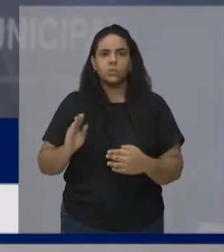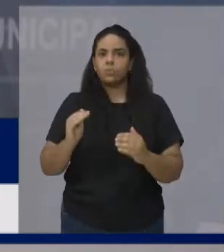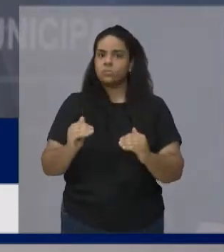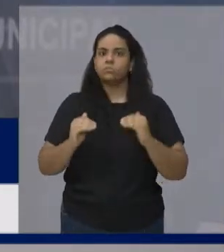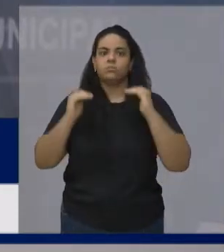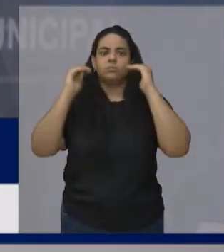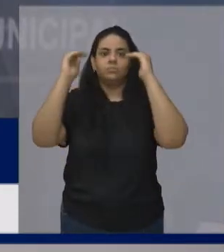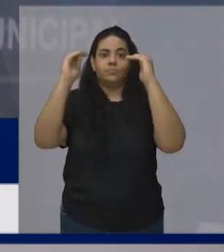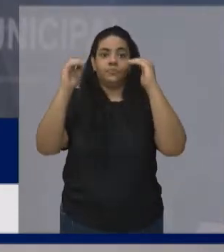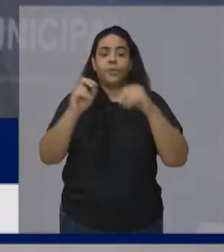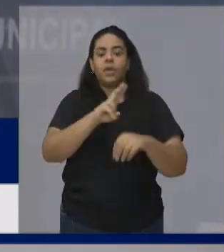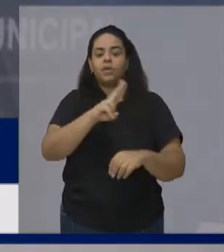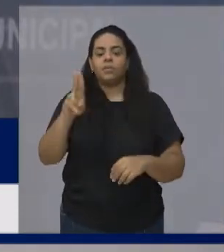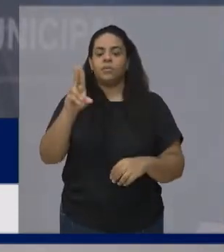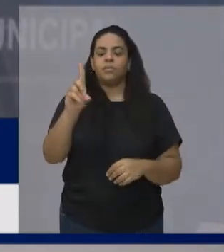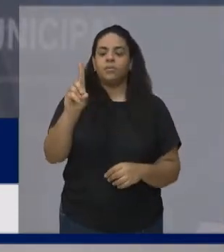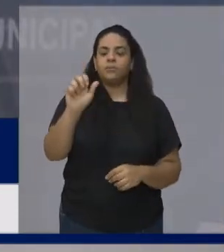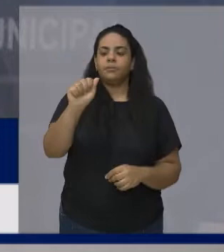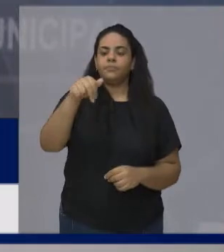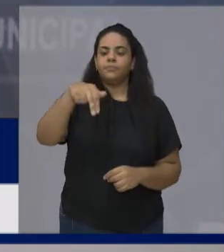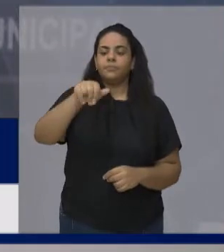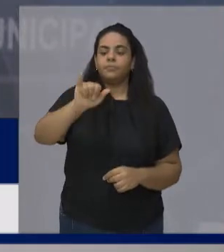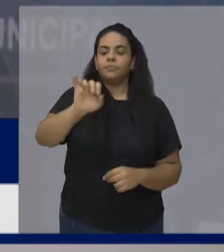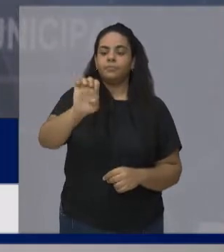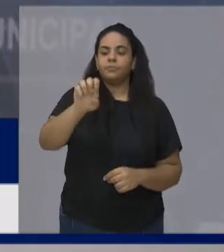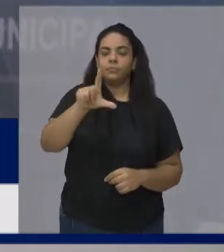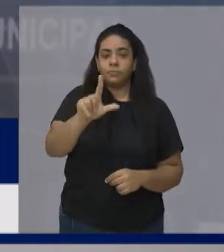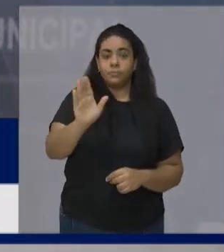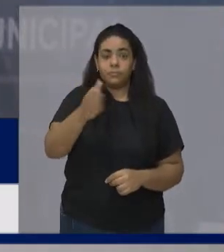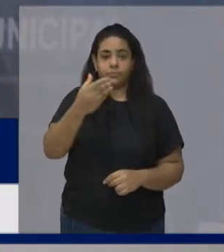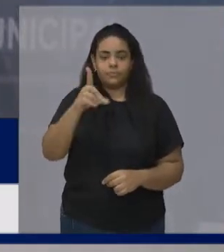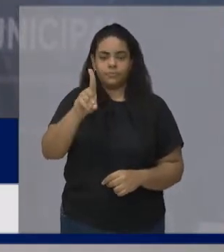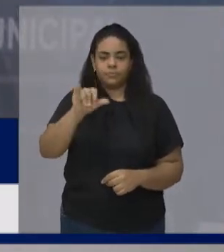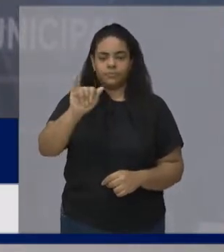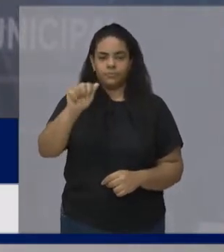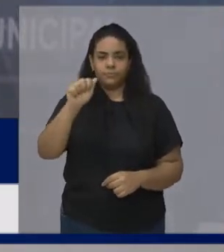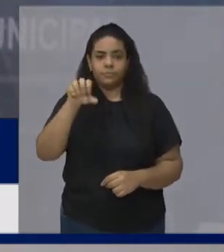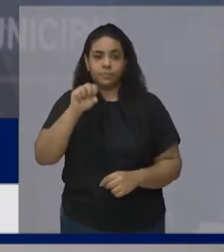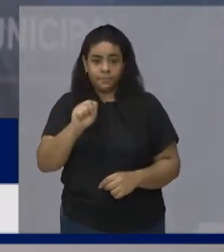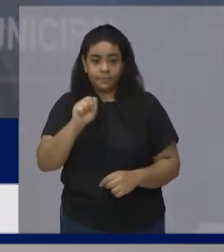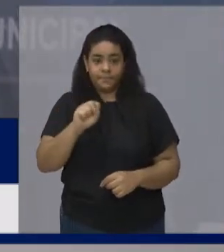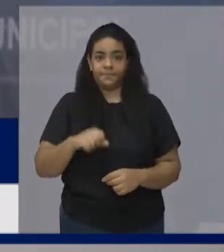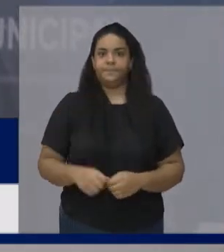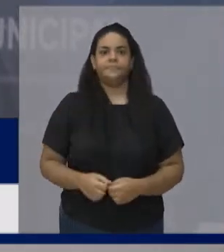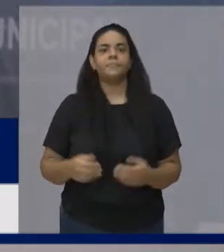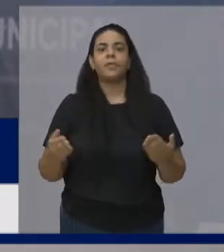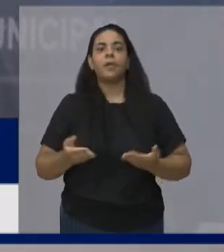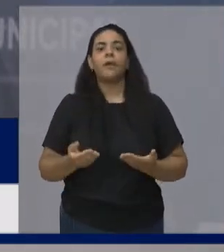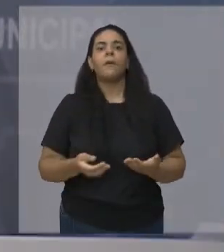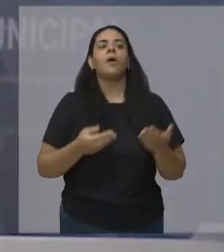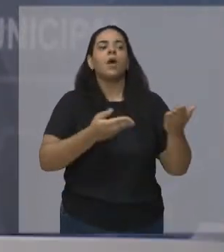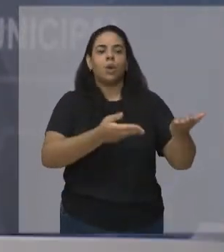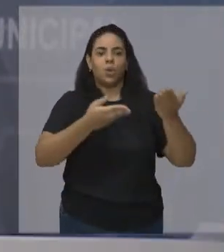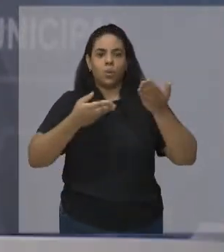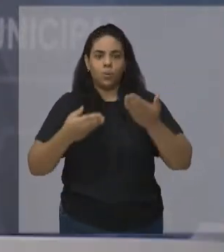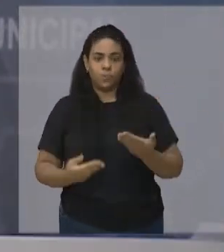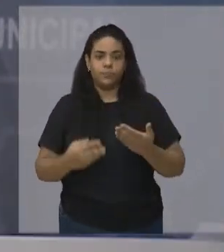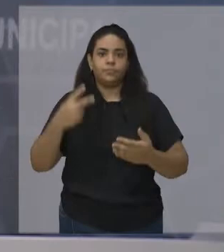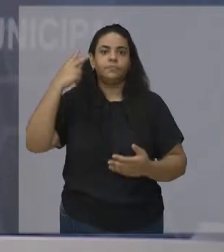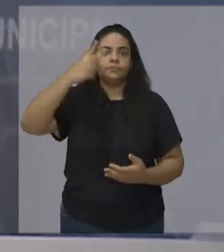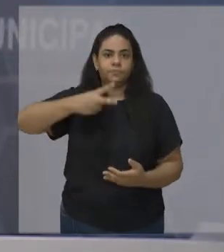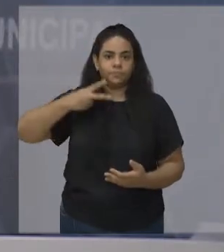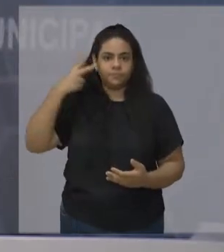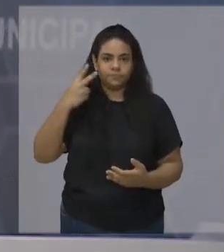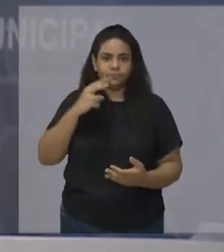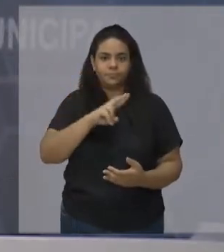a composição da mesa que irá dirigir os trabalhos nesta noite e para presidi-la chamamos sua excelência o vereador Renato